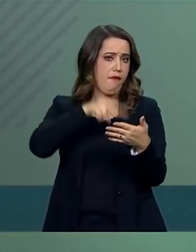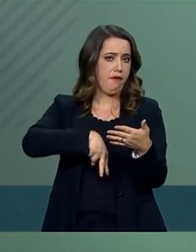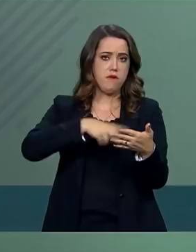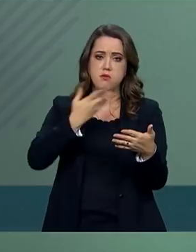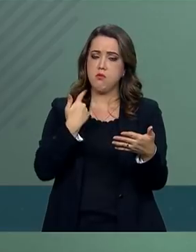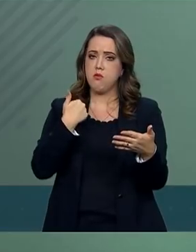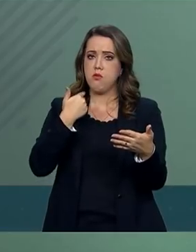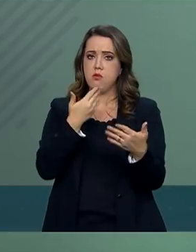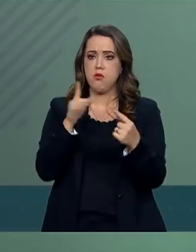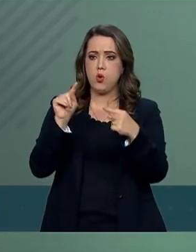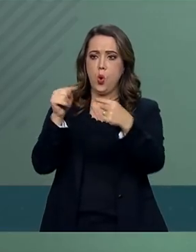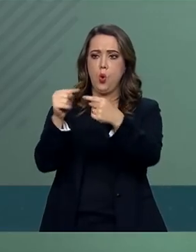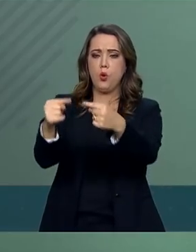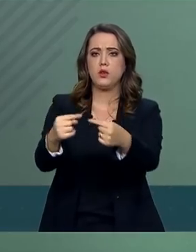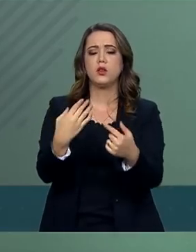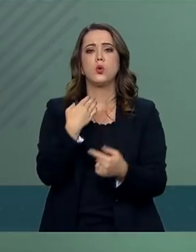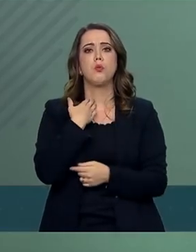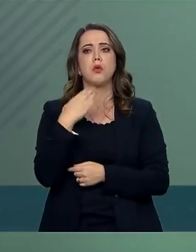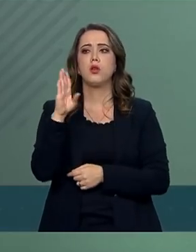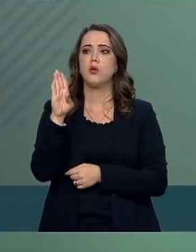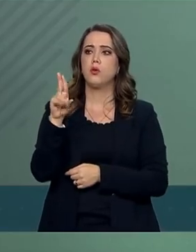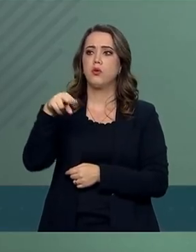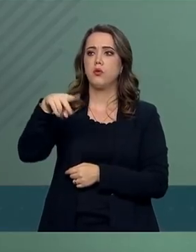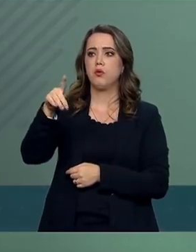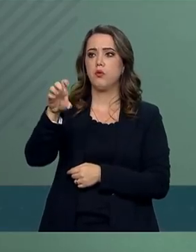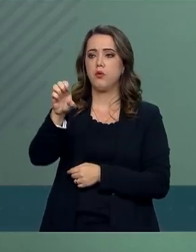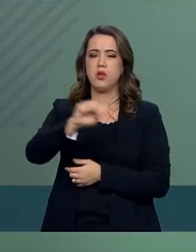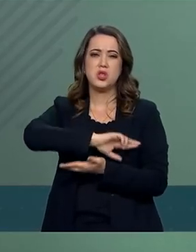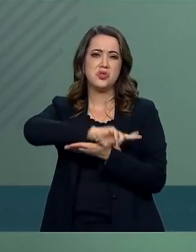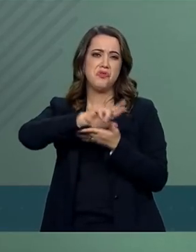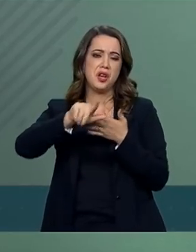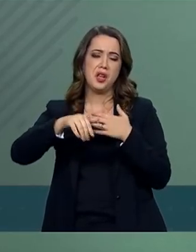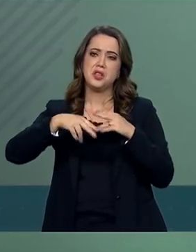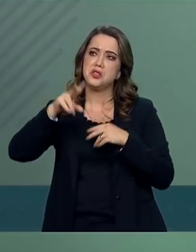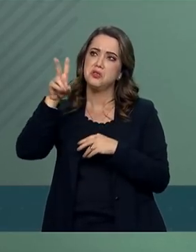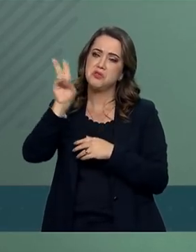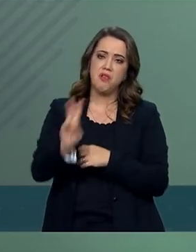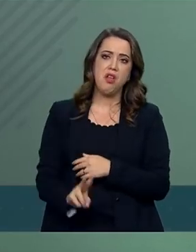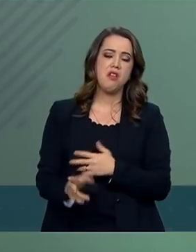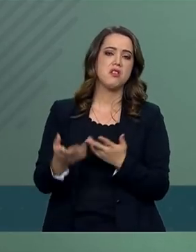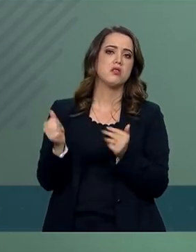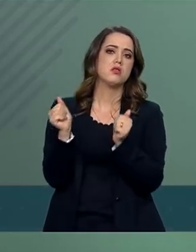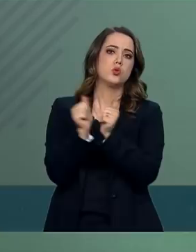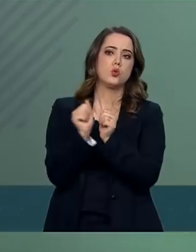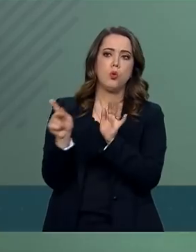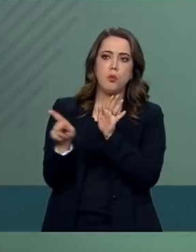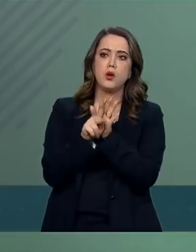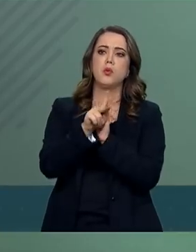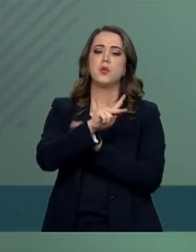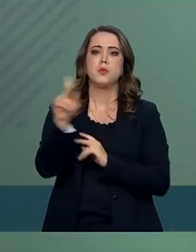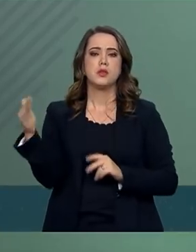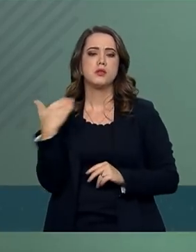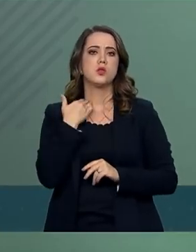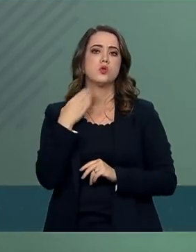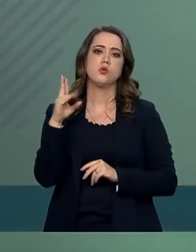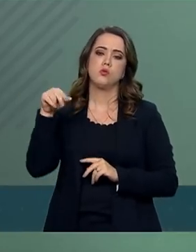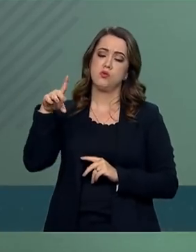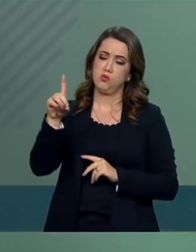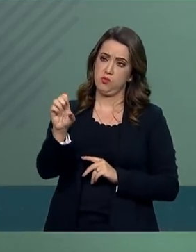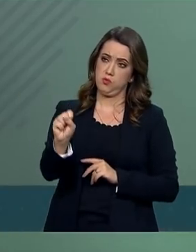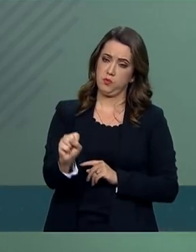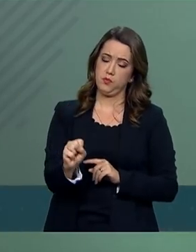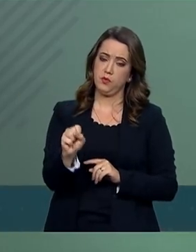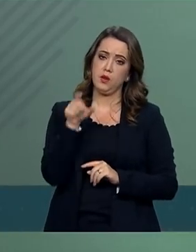esteve em contato com o BNDES por diversas vezes, incluso com o próprio presidente, o doutor Joaquim Levi,